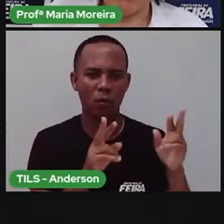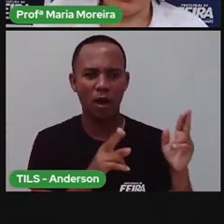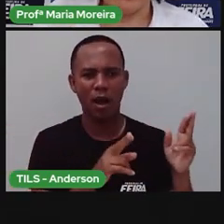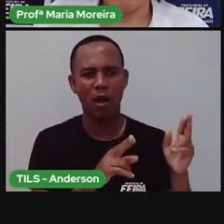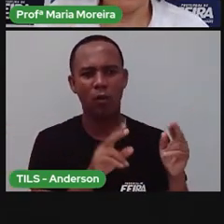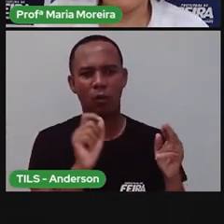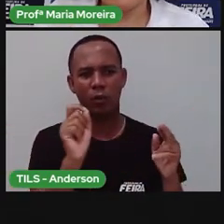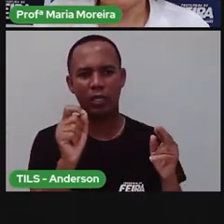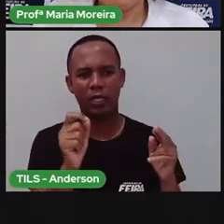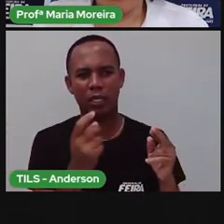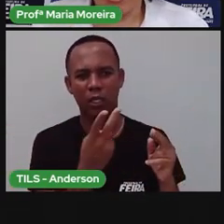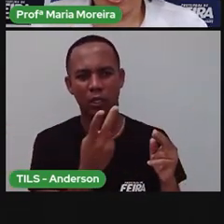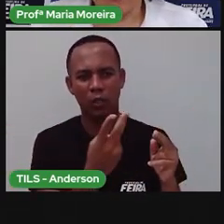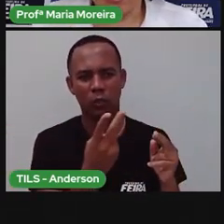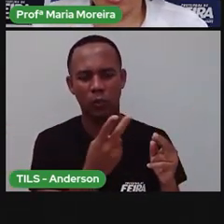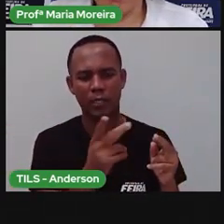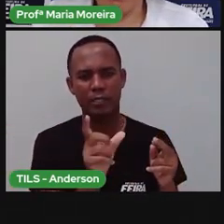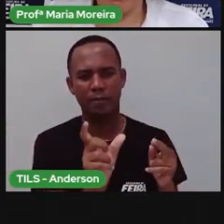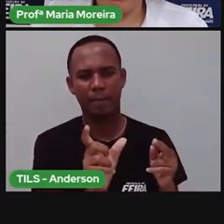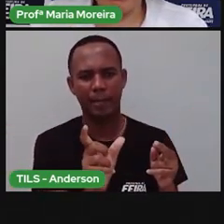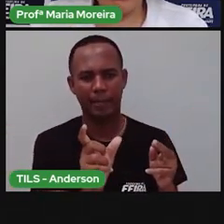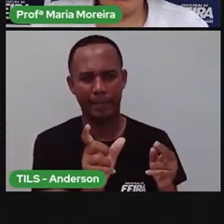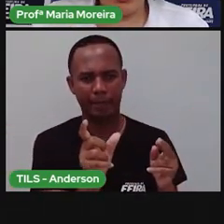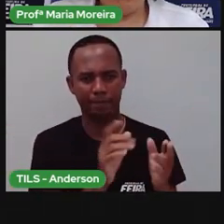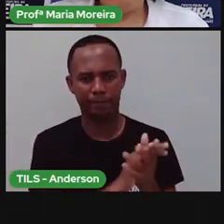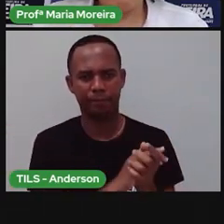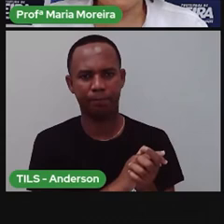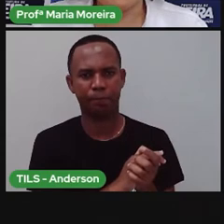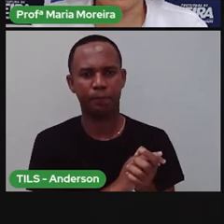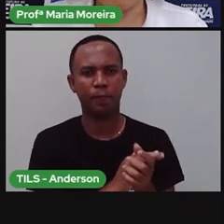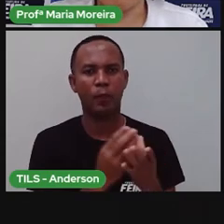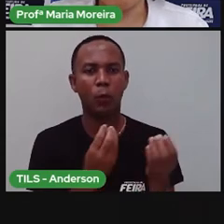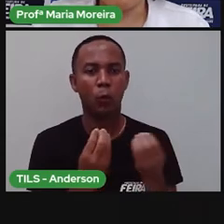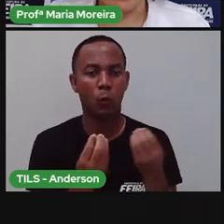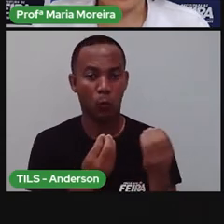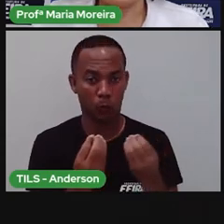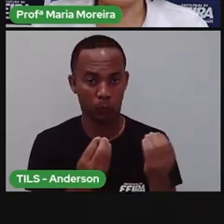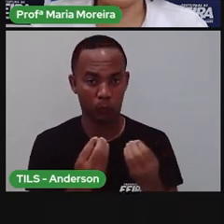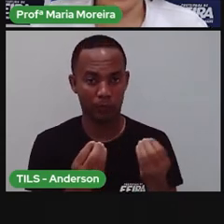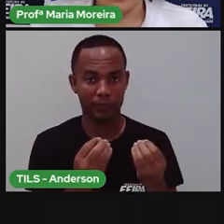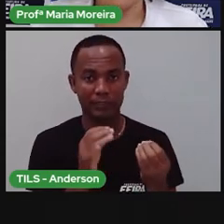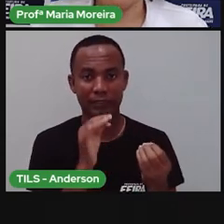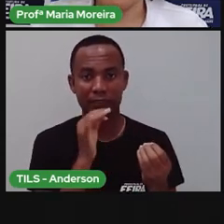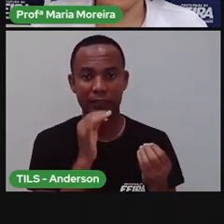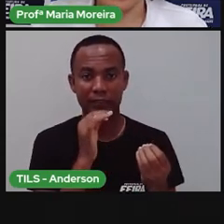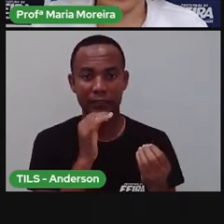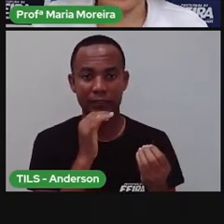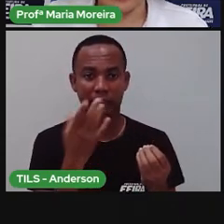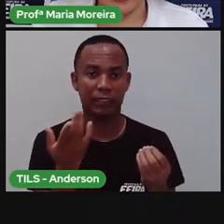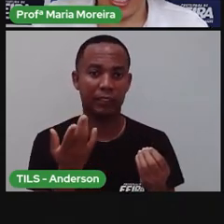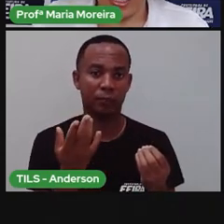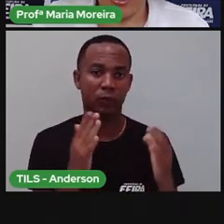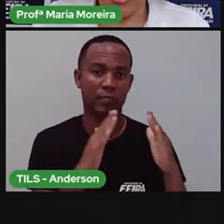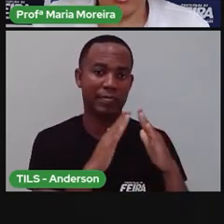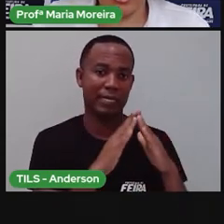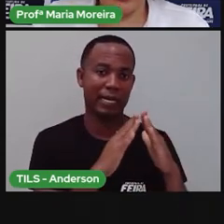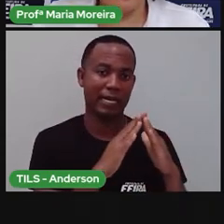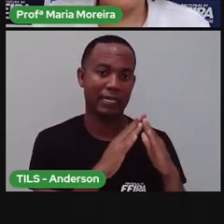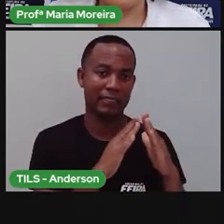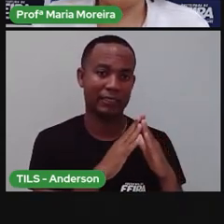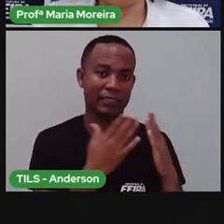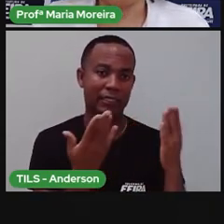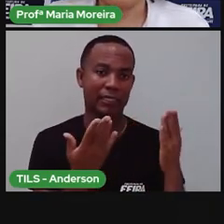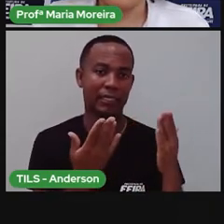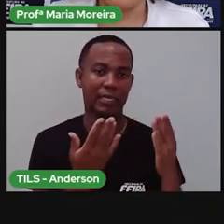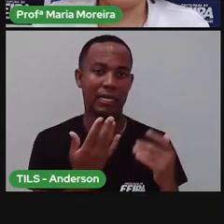essas rimas em duas palavras. Como, por exemplo, assar de casa, né?